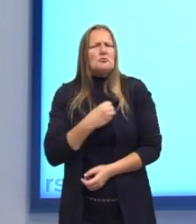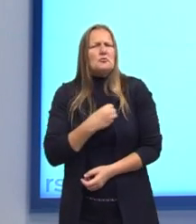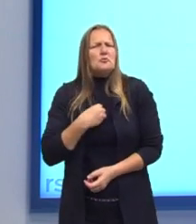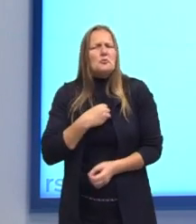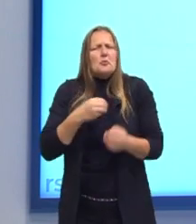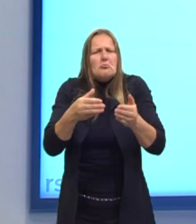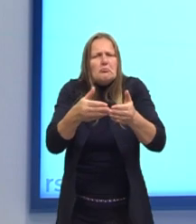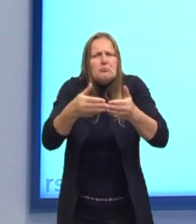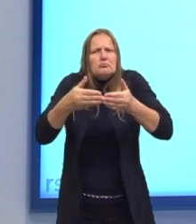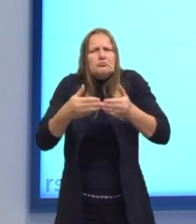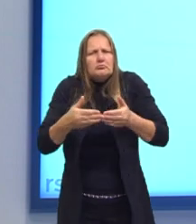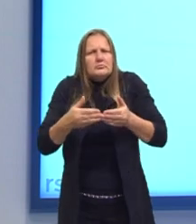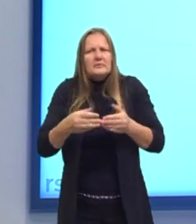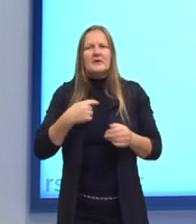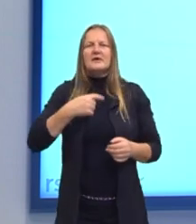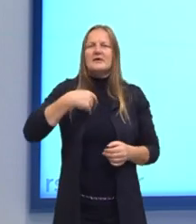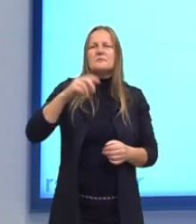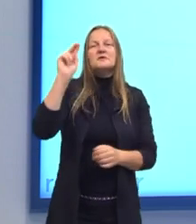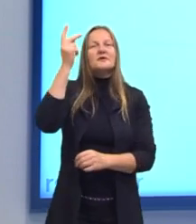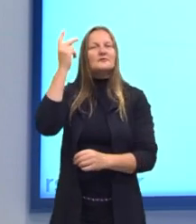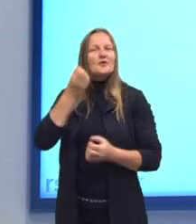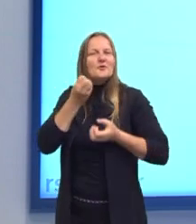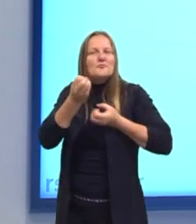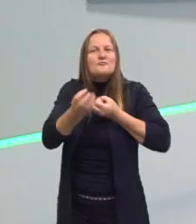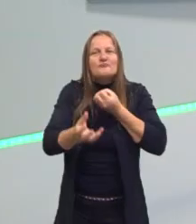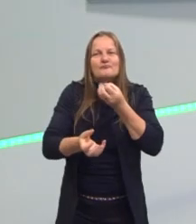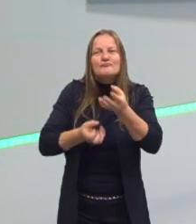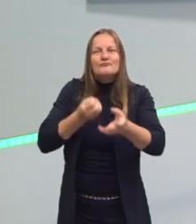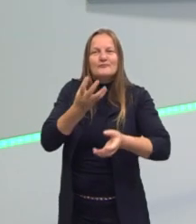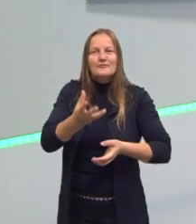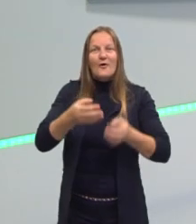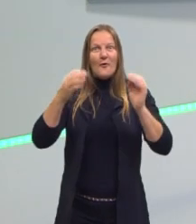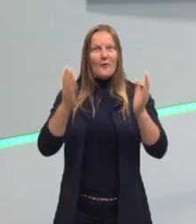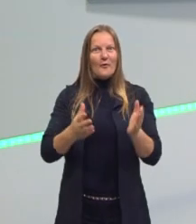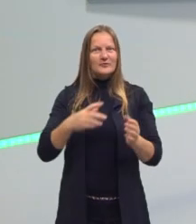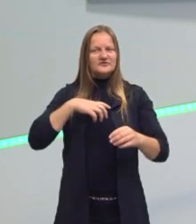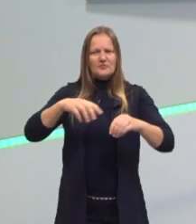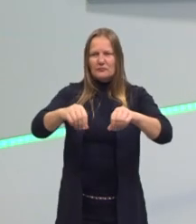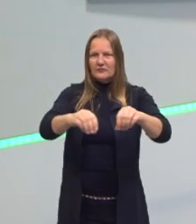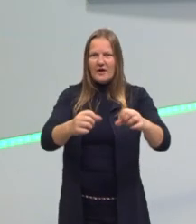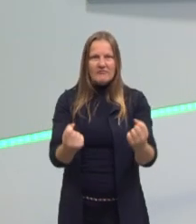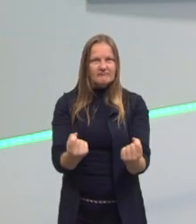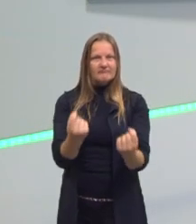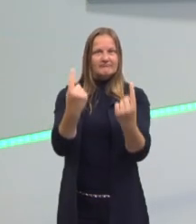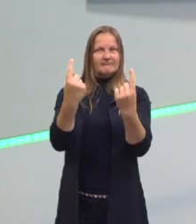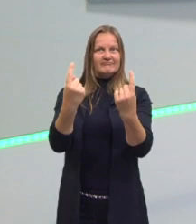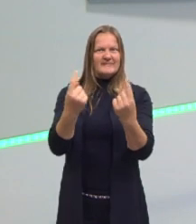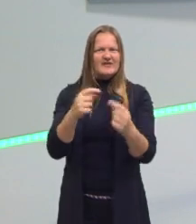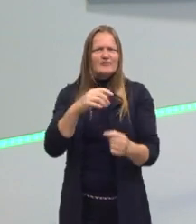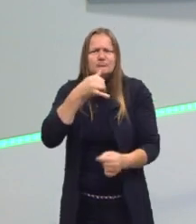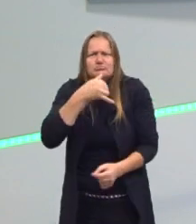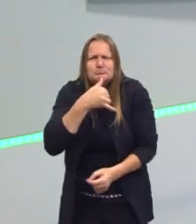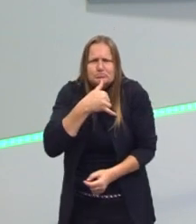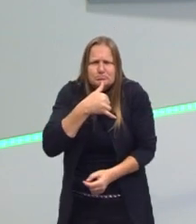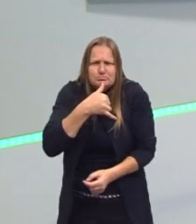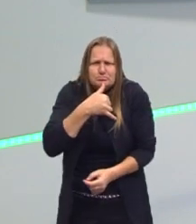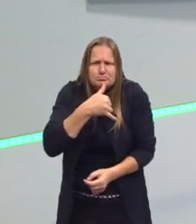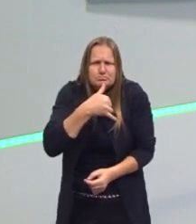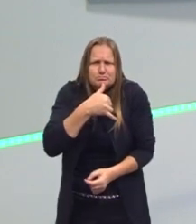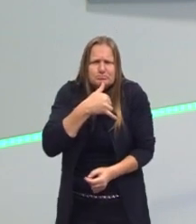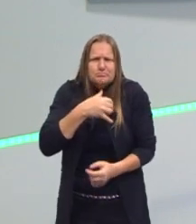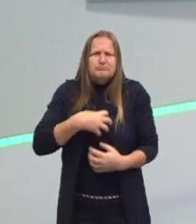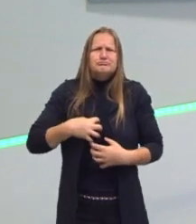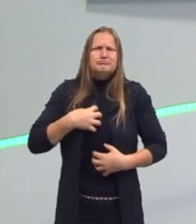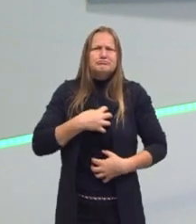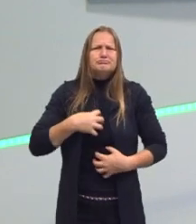licença Para minha história contar Hoje eu estou em terra estranha É bem triste o meu penar